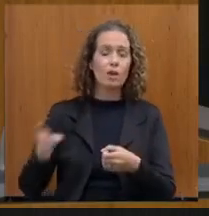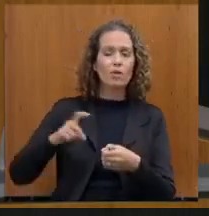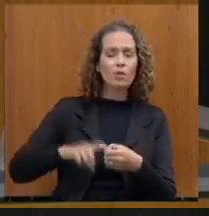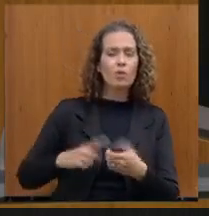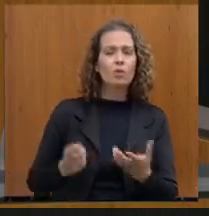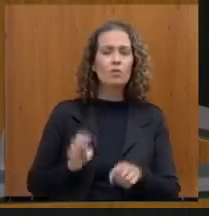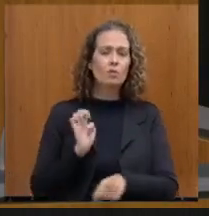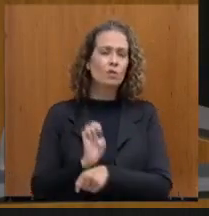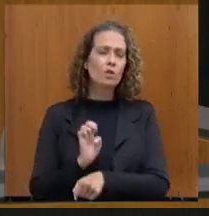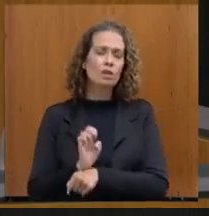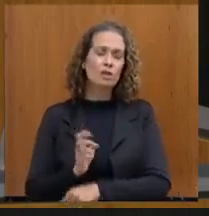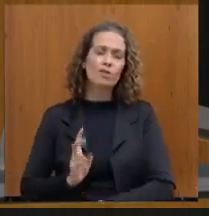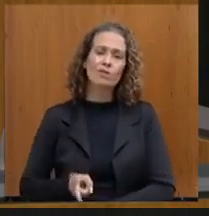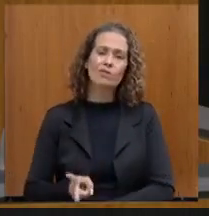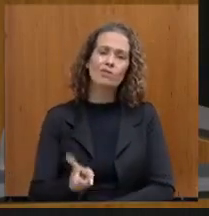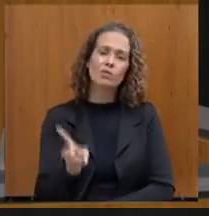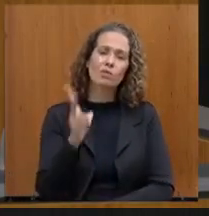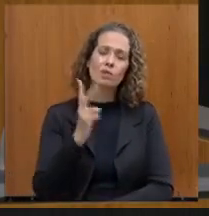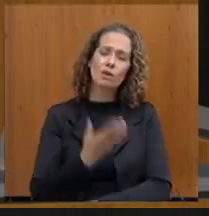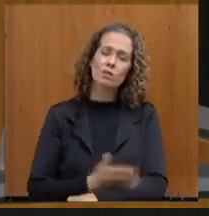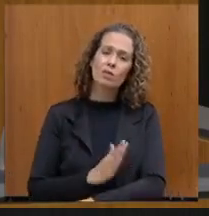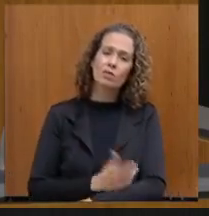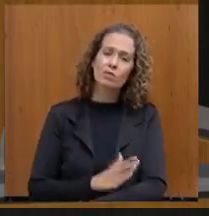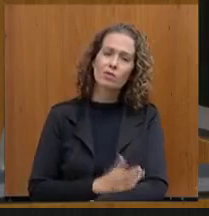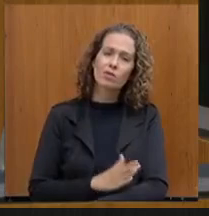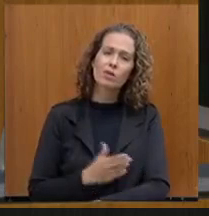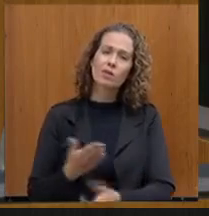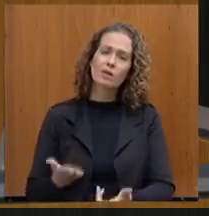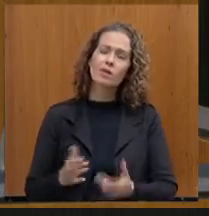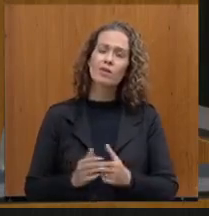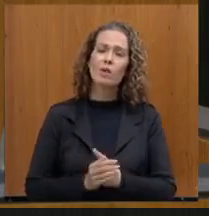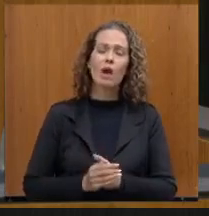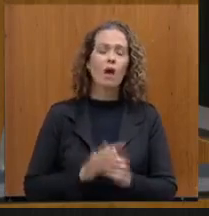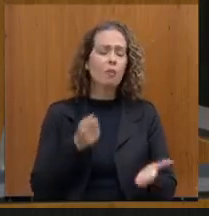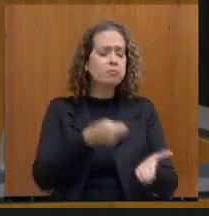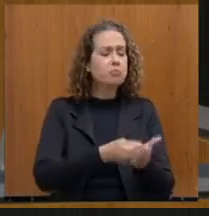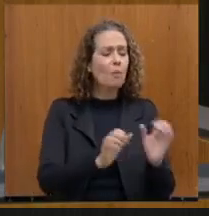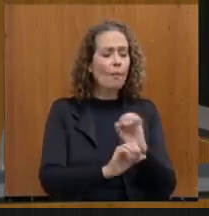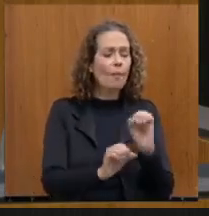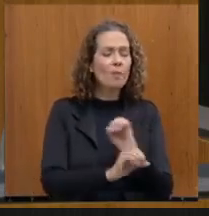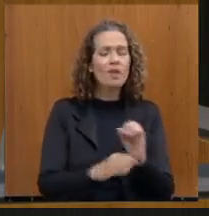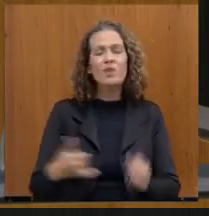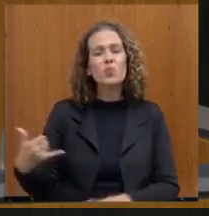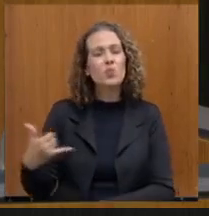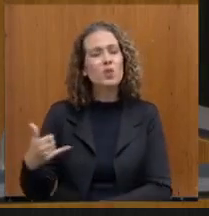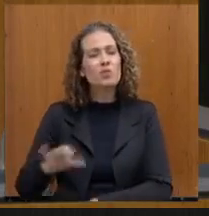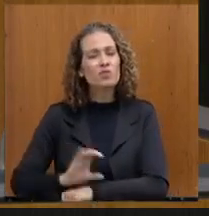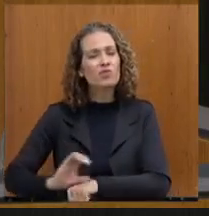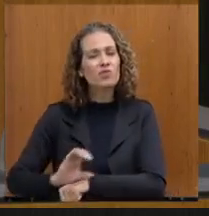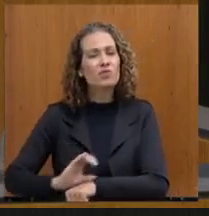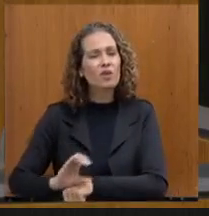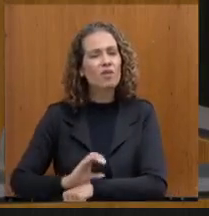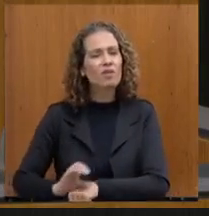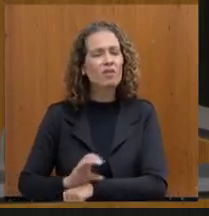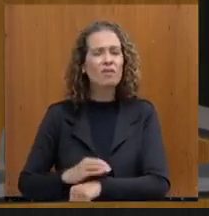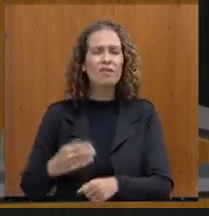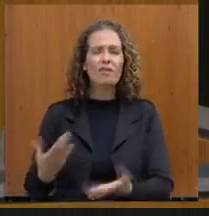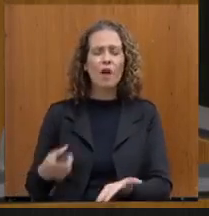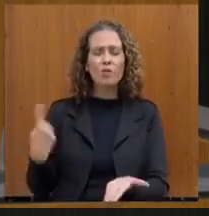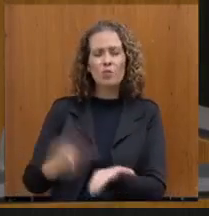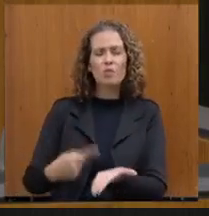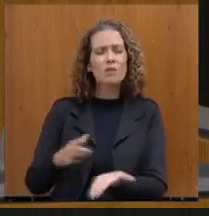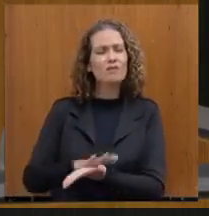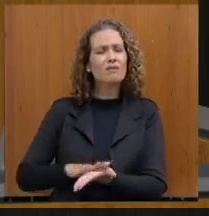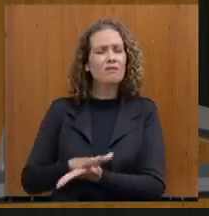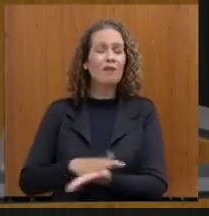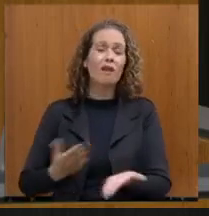o Estado continuar praticando isenções e não cumprindo o mínimo constitucional nas áreas essenciais que atendem a